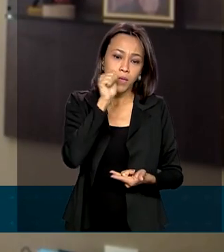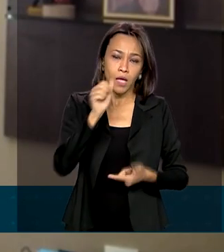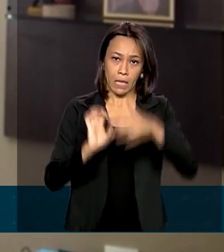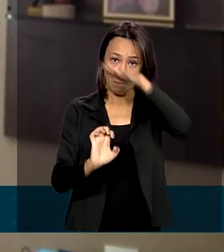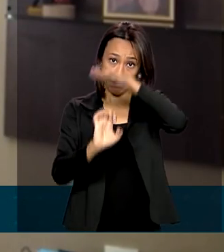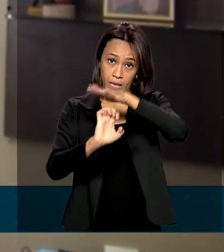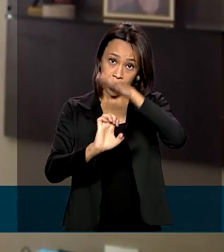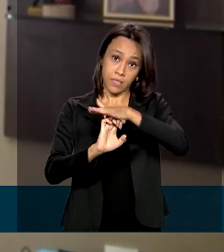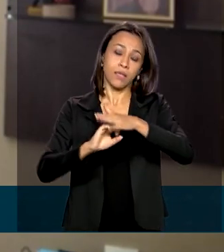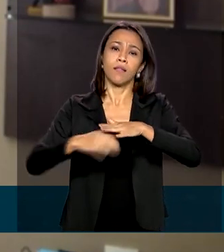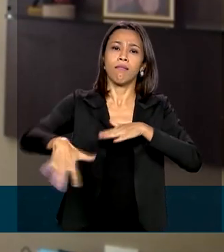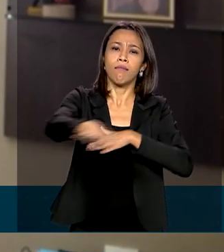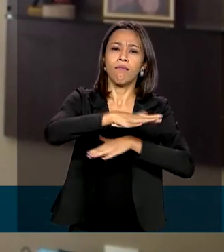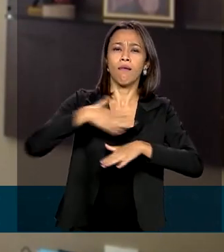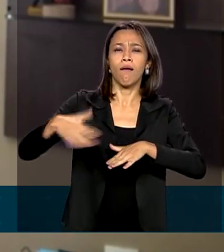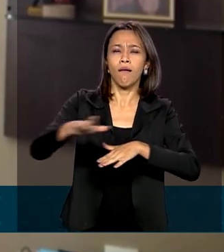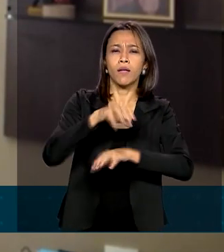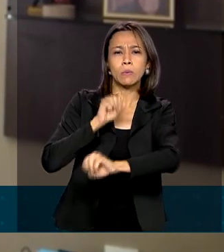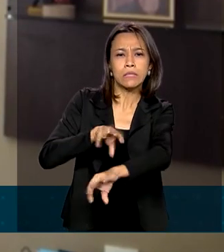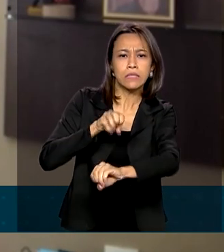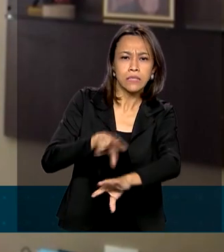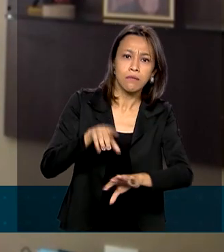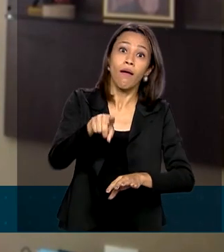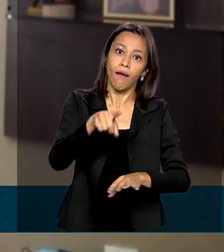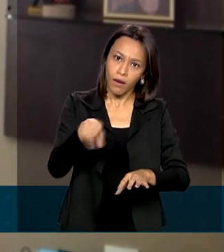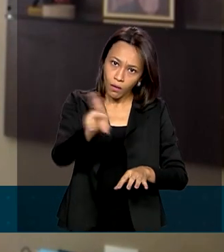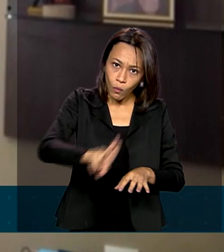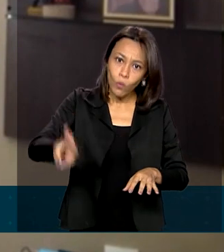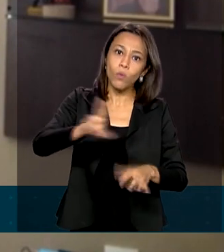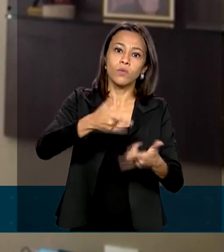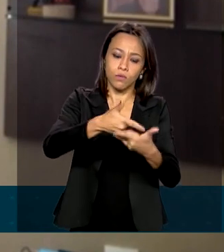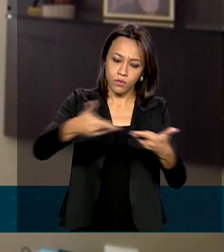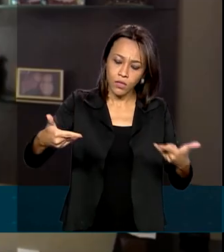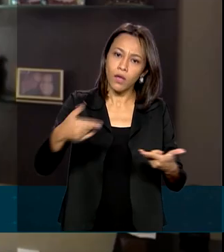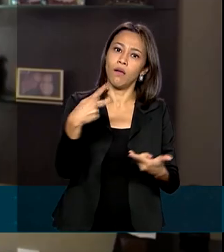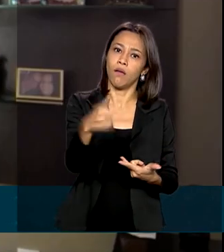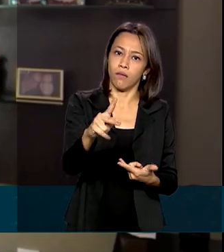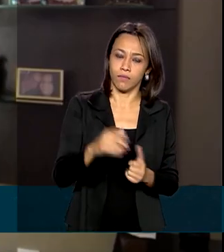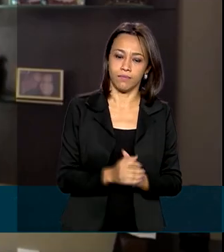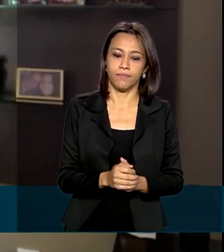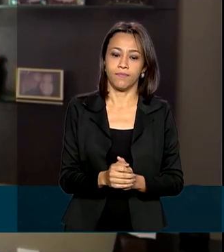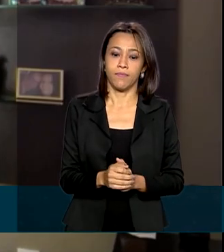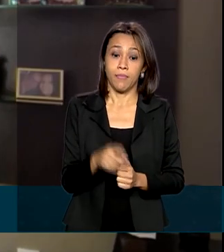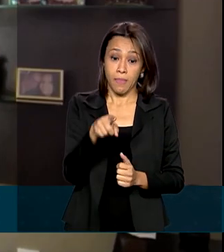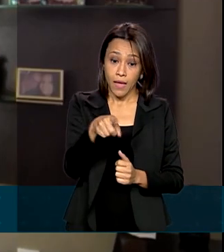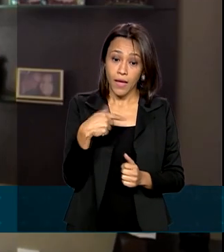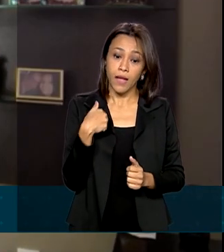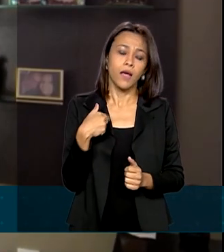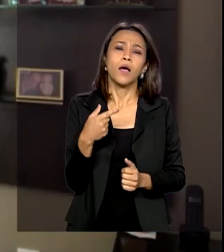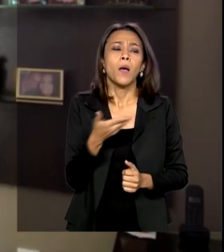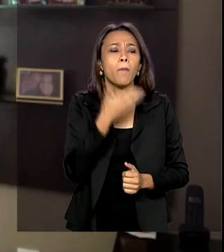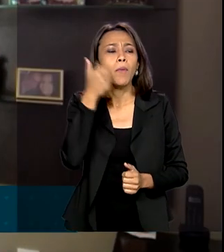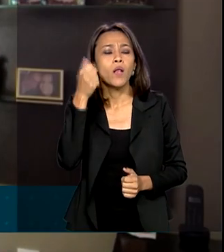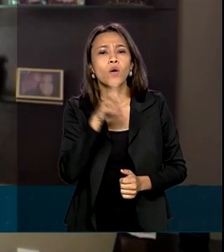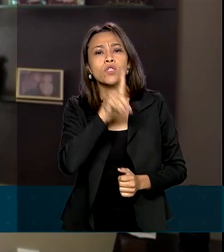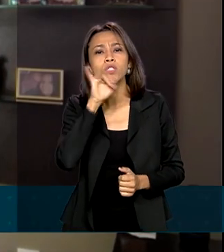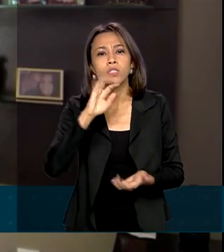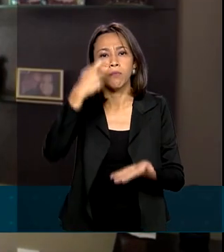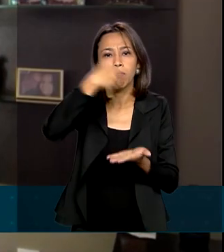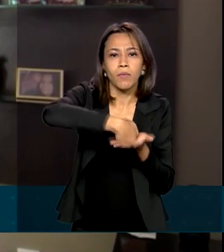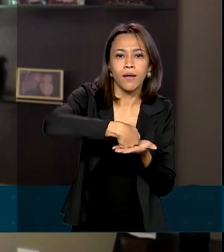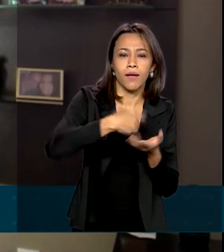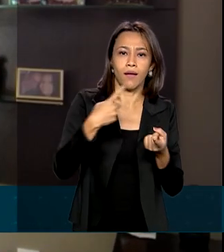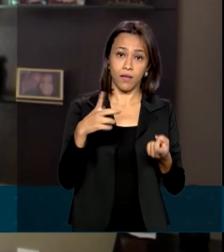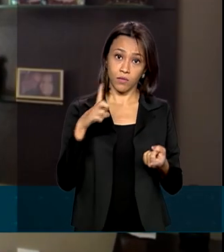educacional prefere o cheque em suas transações com os clientes. O cliente, ele me diz a melhor data, eu